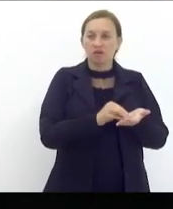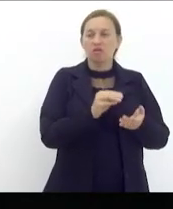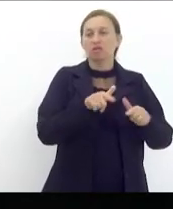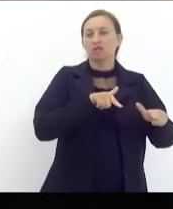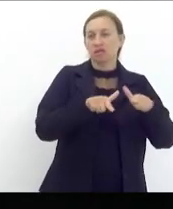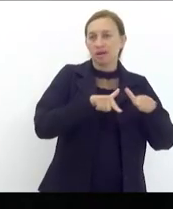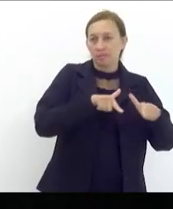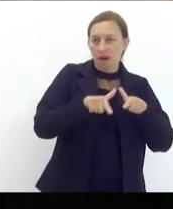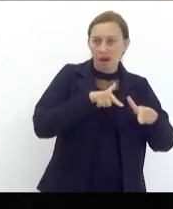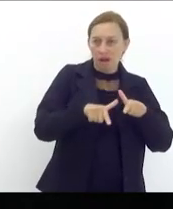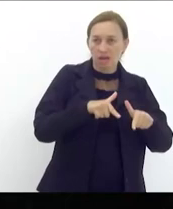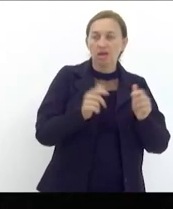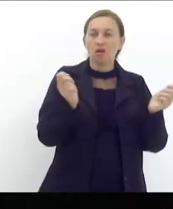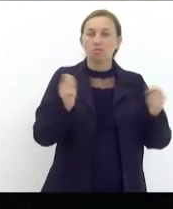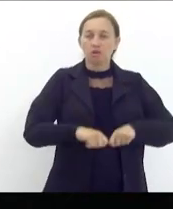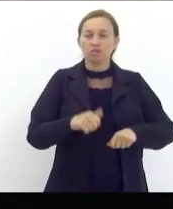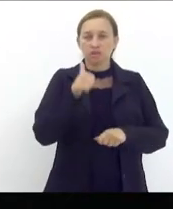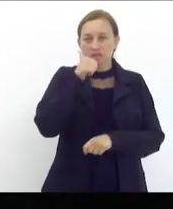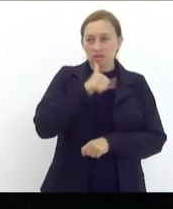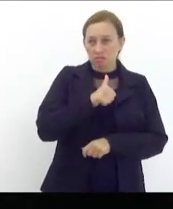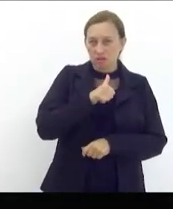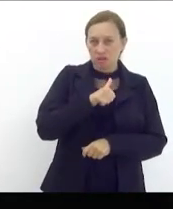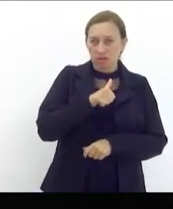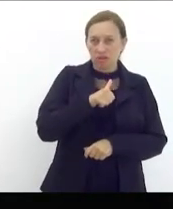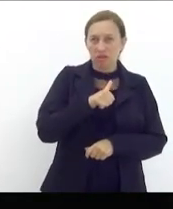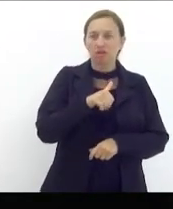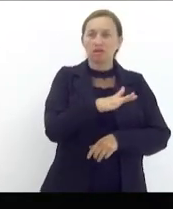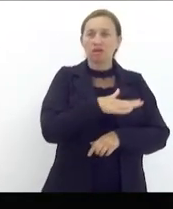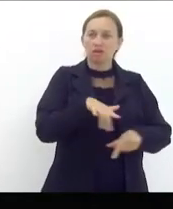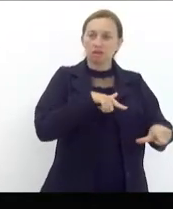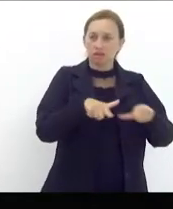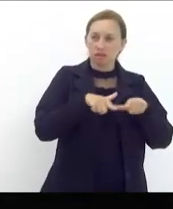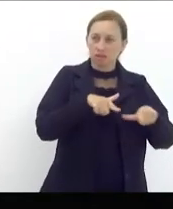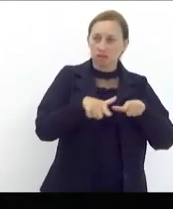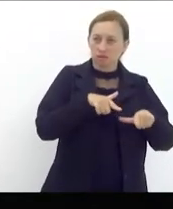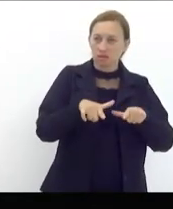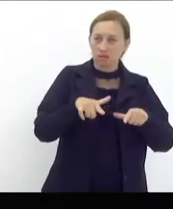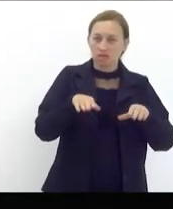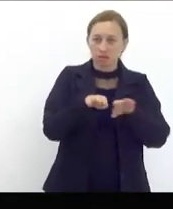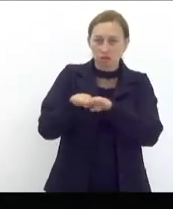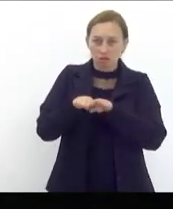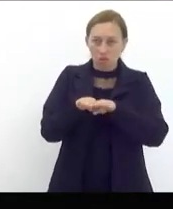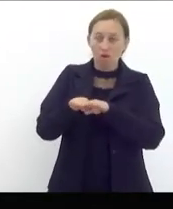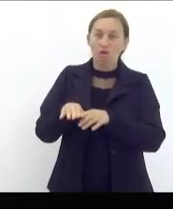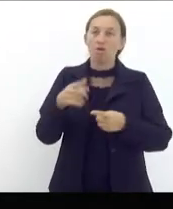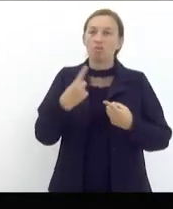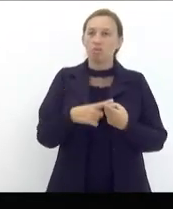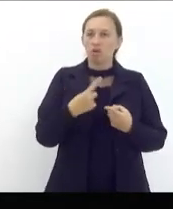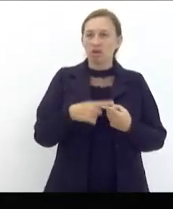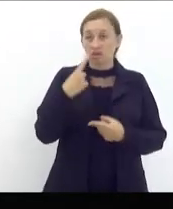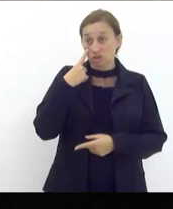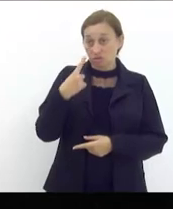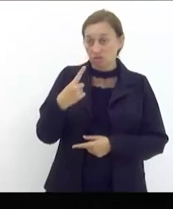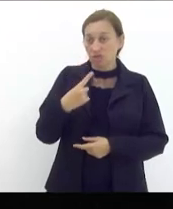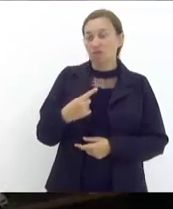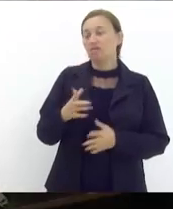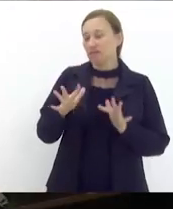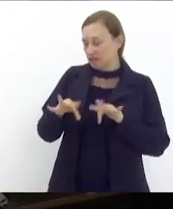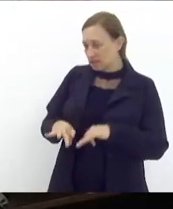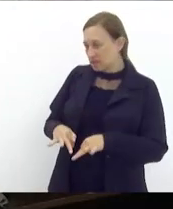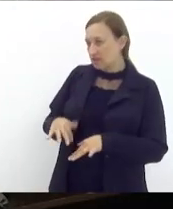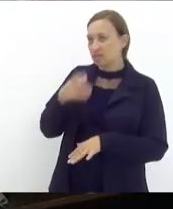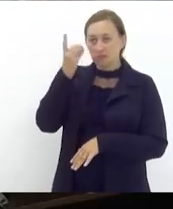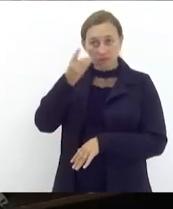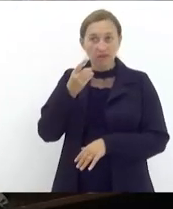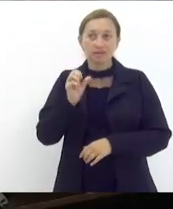a possibilidade dessas mulheres alçarem o mercado de trabalho de maneira igualitária né porque se a gente viu para concluir por favor pois